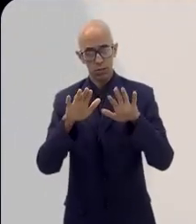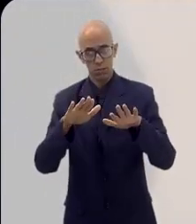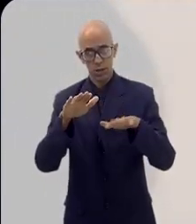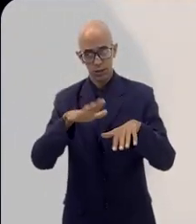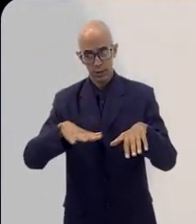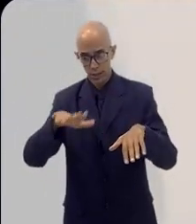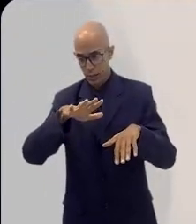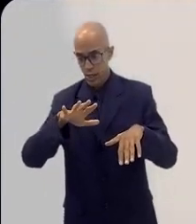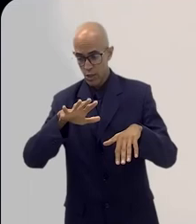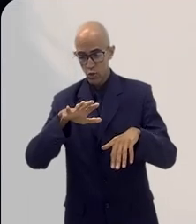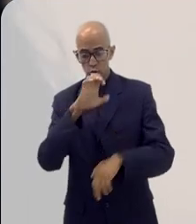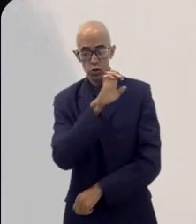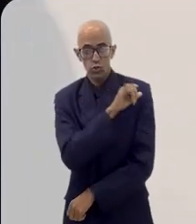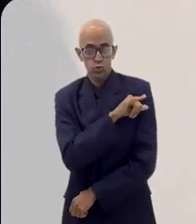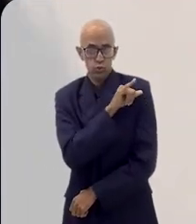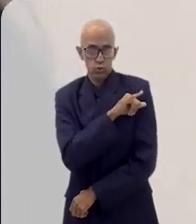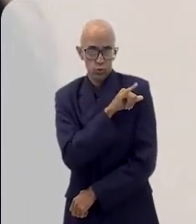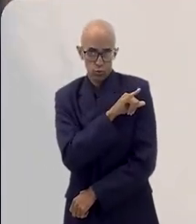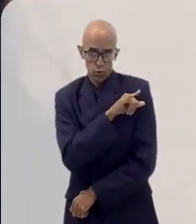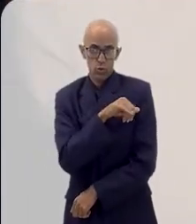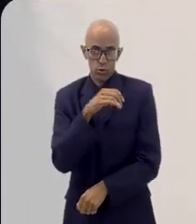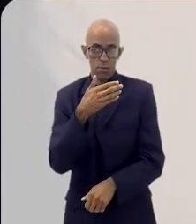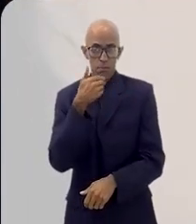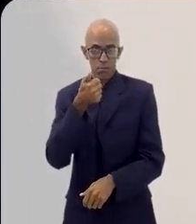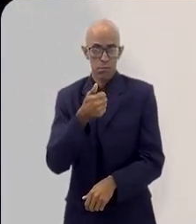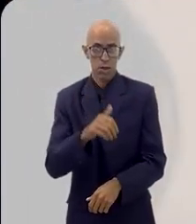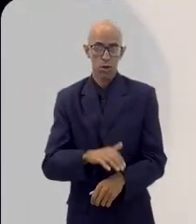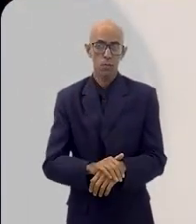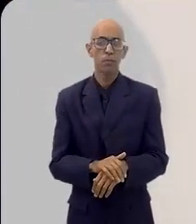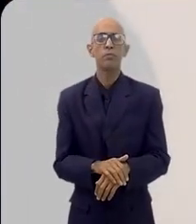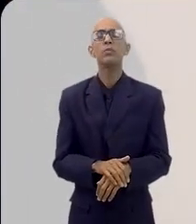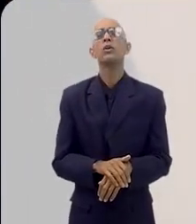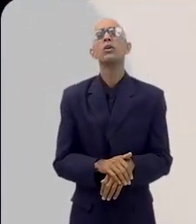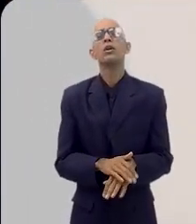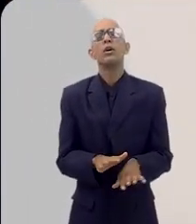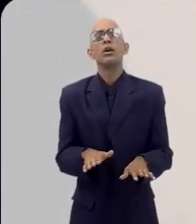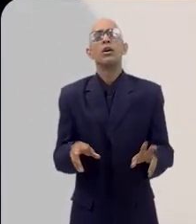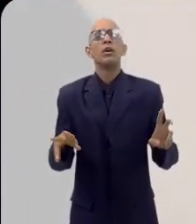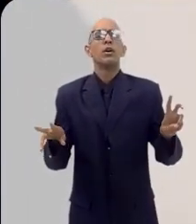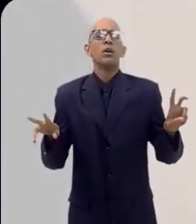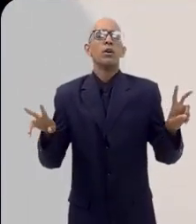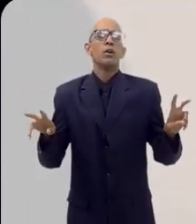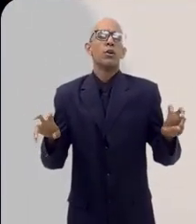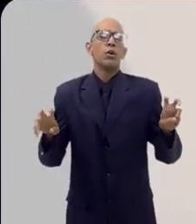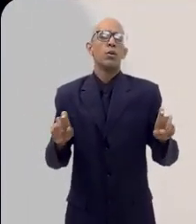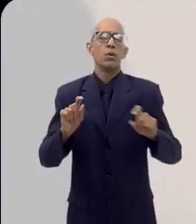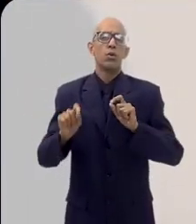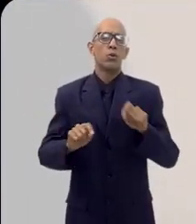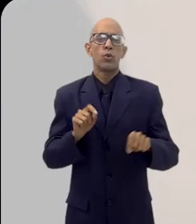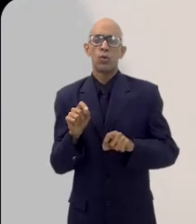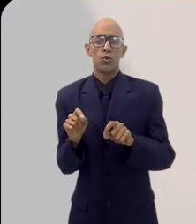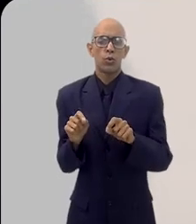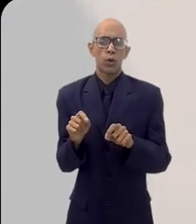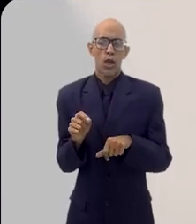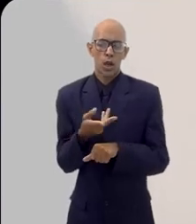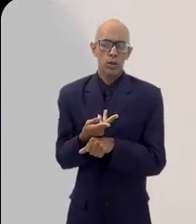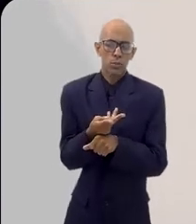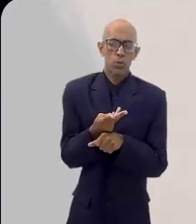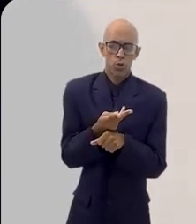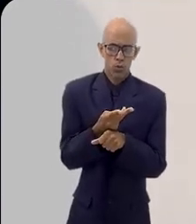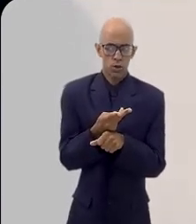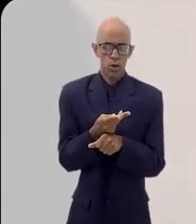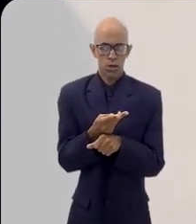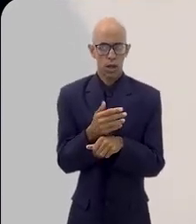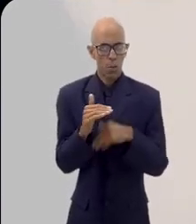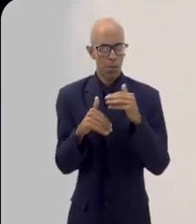Mas essas regiões aqui no nosso estado são mais favorecidas, tá? Em relação à questão de procura,